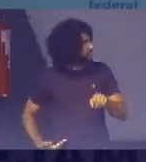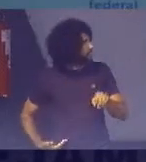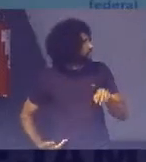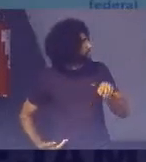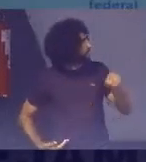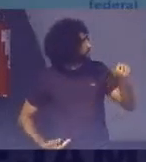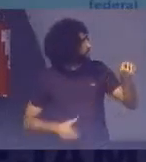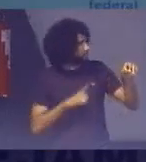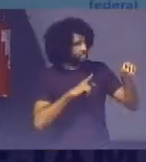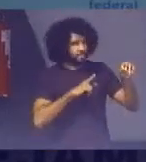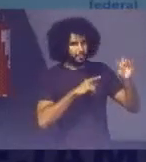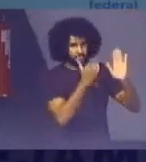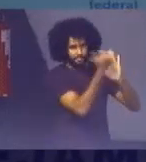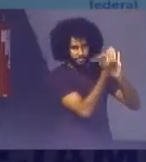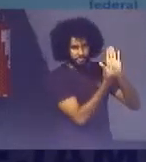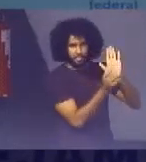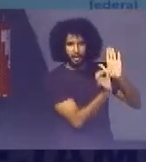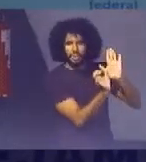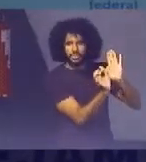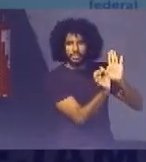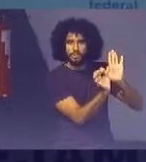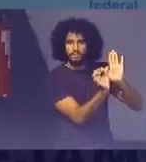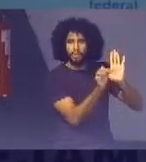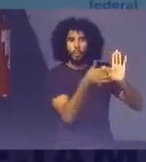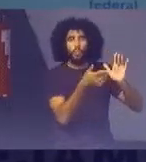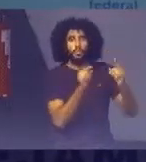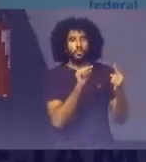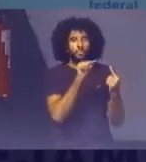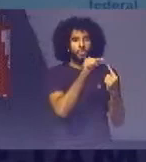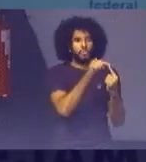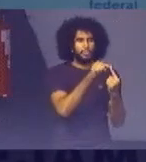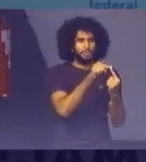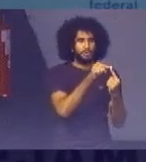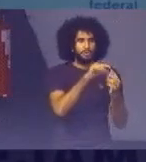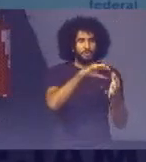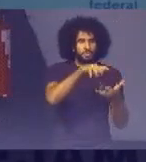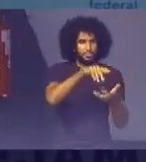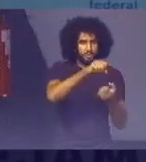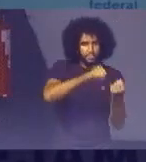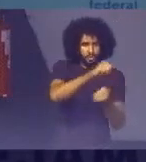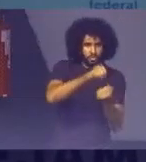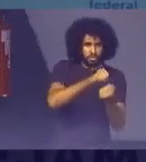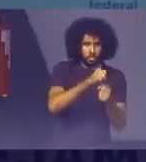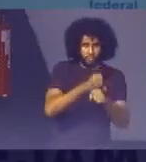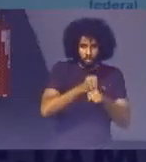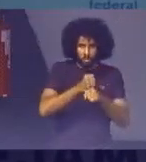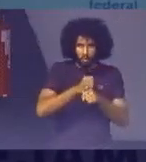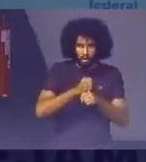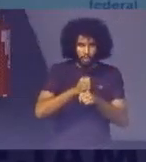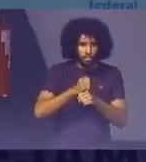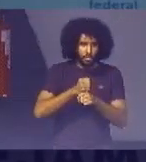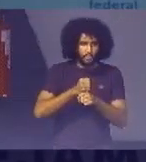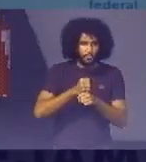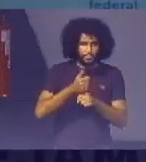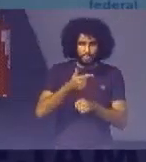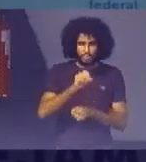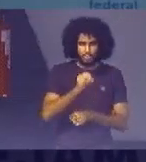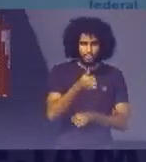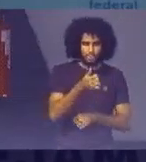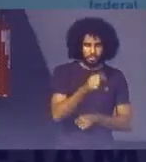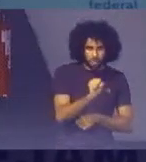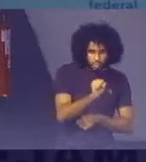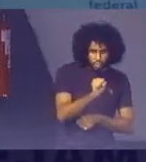6 De adequação Das metas Dos objetivos De desenvolvimento Sustentável Em abril De 2018 E foi assim